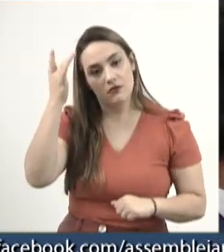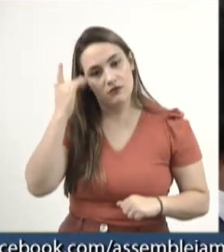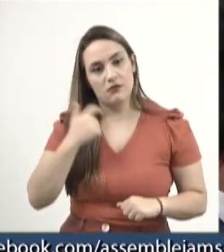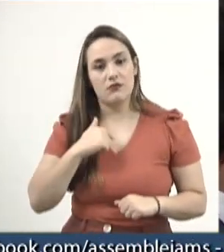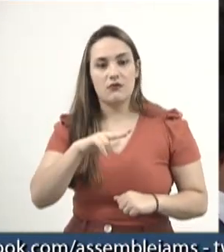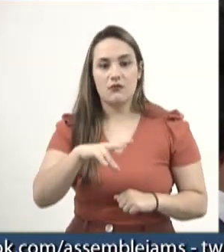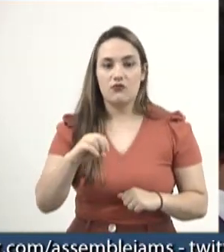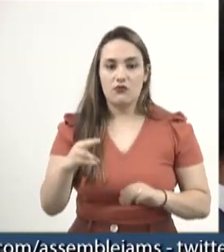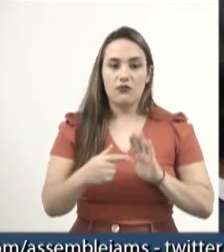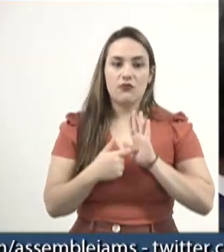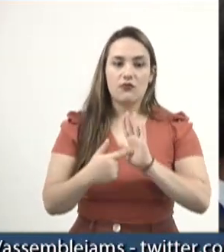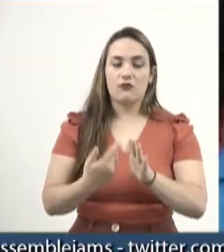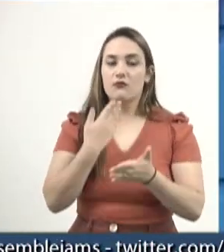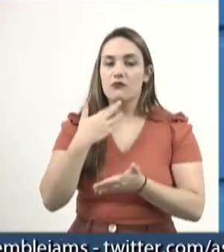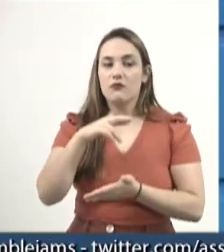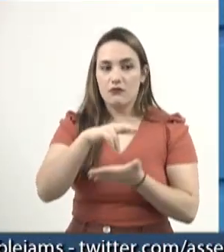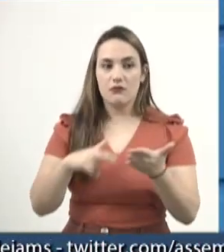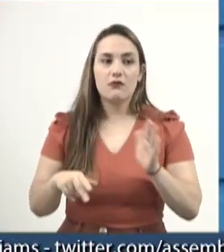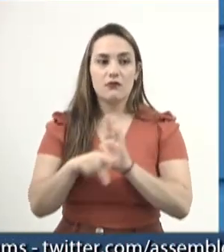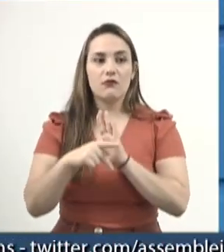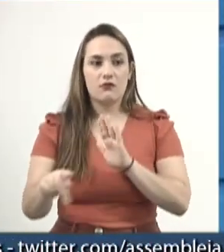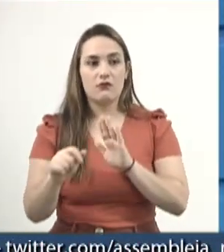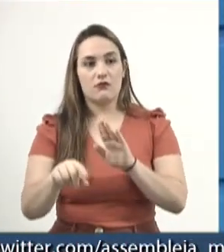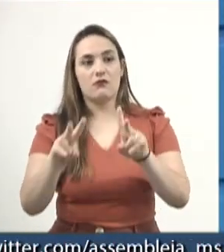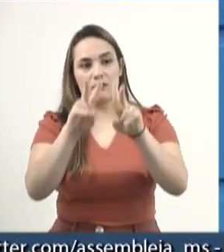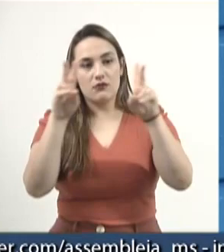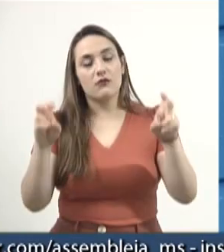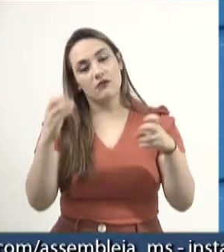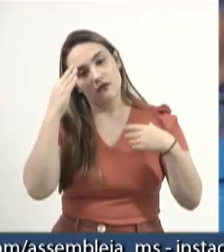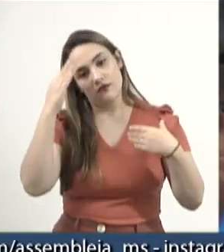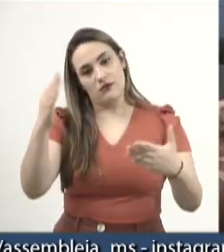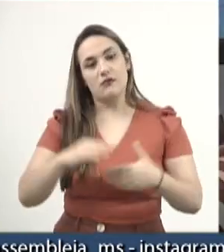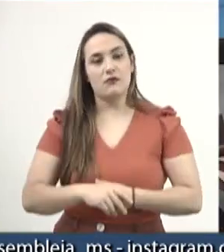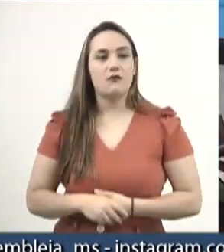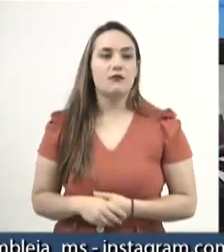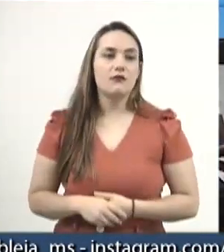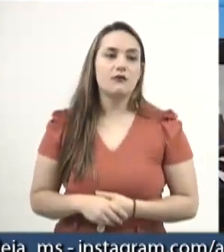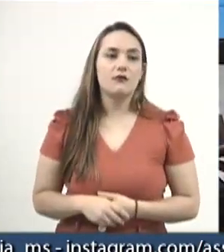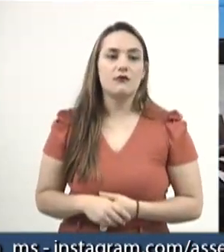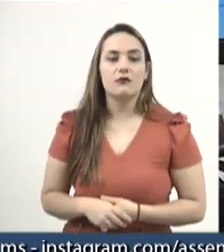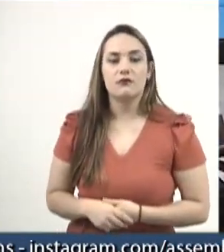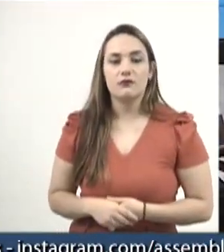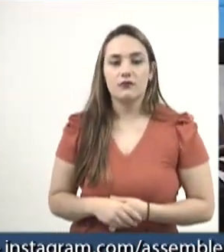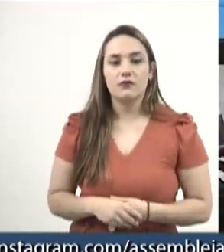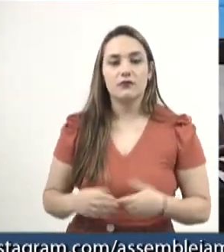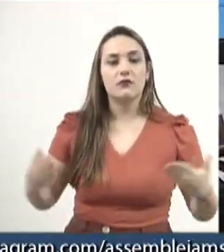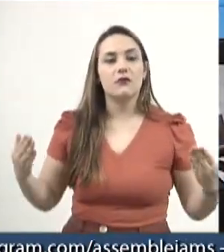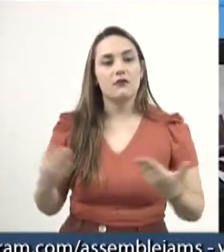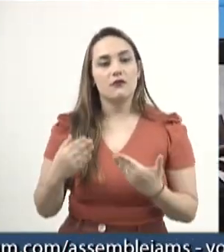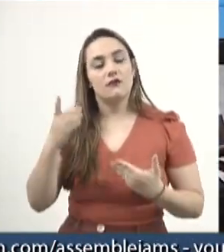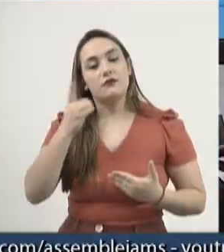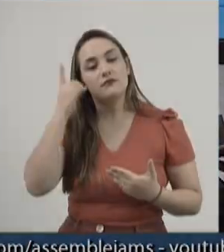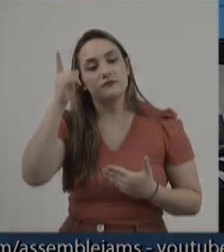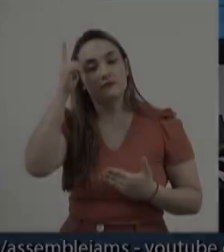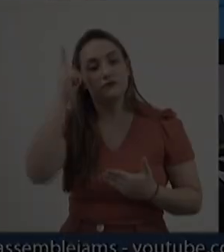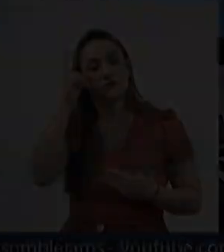também os requerimentos em torno dessa situação. Obrigada. Com a palavra, nobre deputado Lídio Lopes. Obrigada. Obrigada. Obrigada. Obrigada. Obrigada. Obrigada. Obrigada.